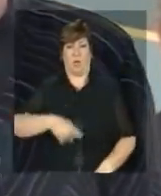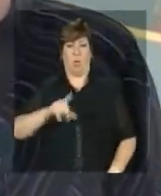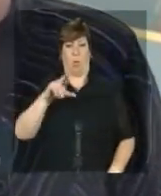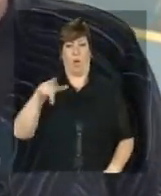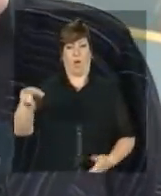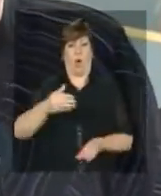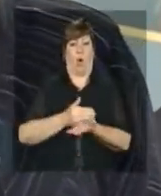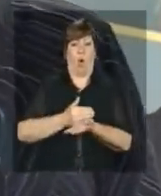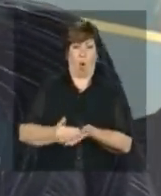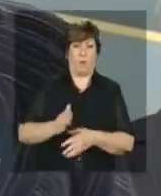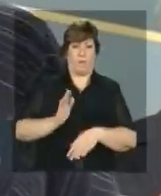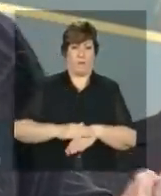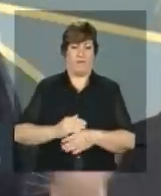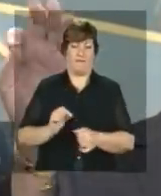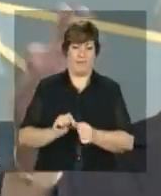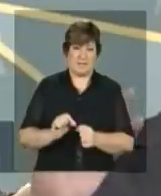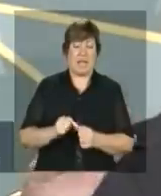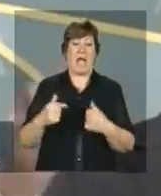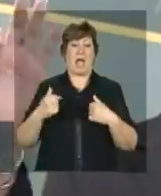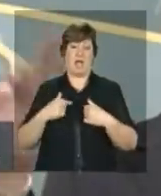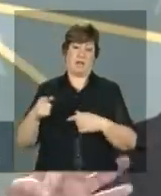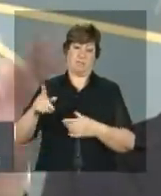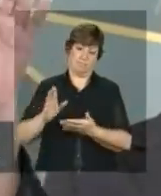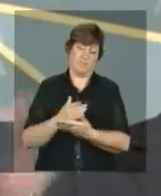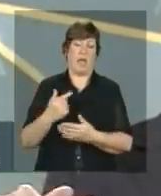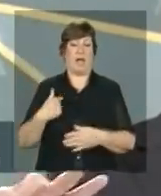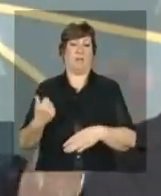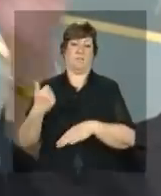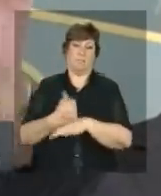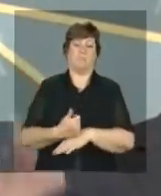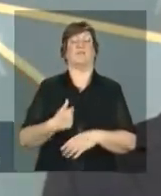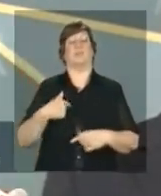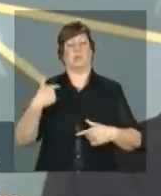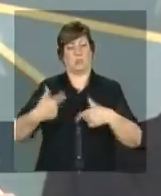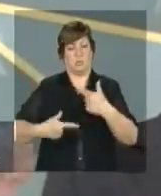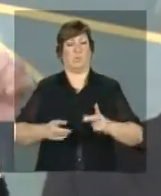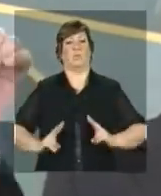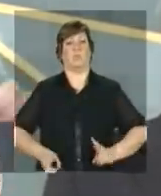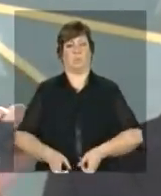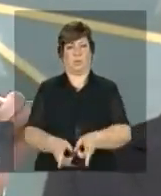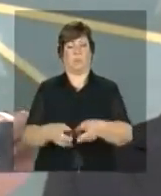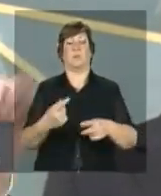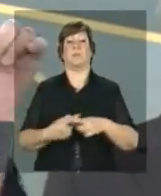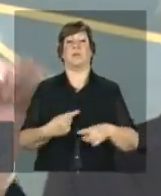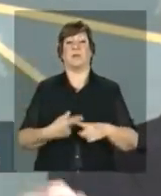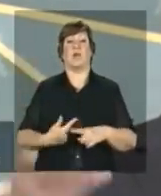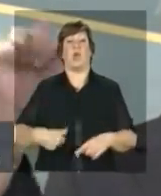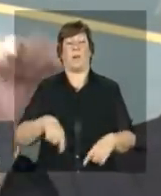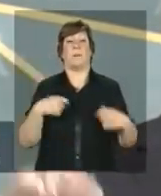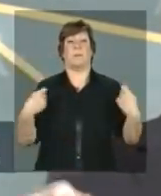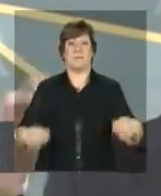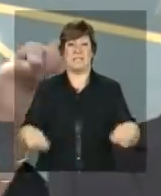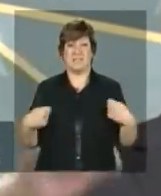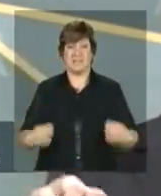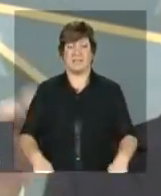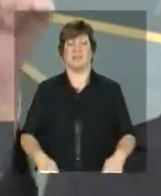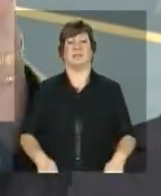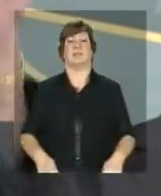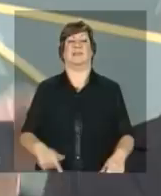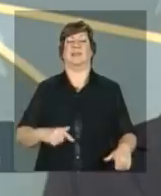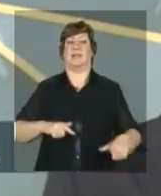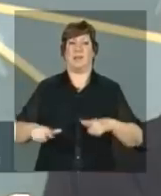colocou em prática é o fato de nós termos de dar conta de atividades tão